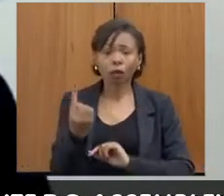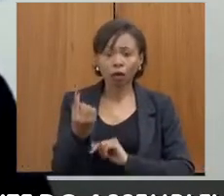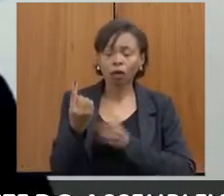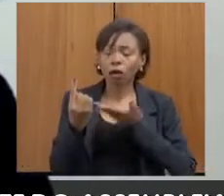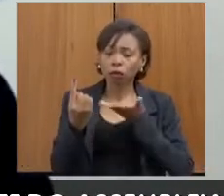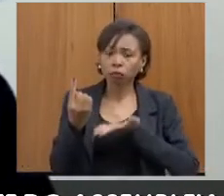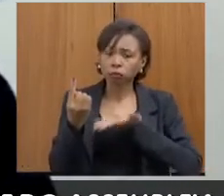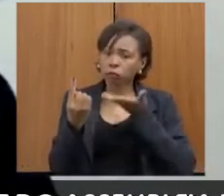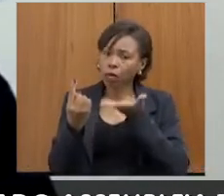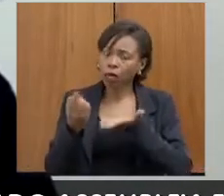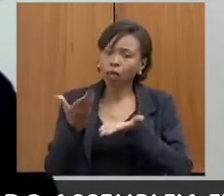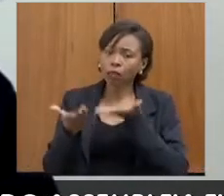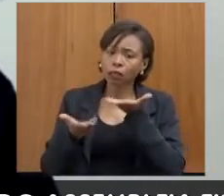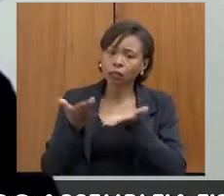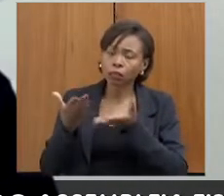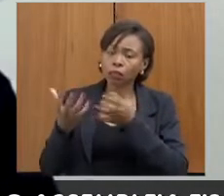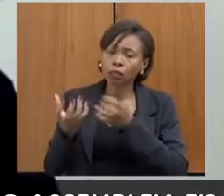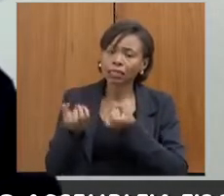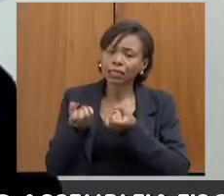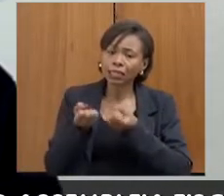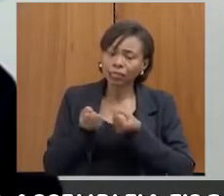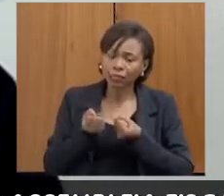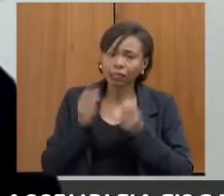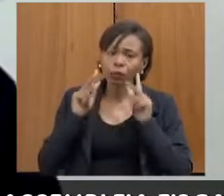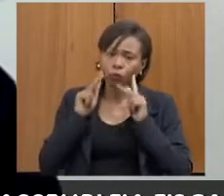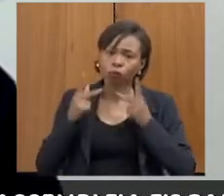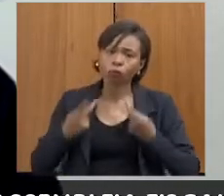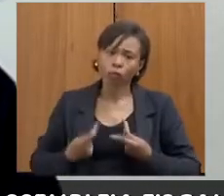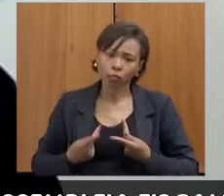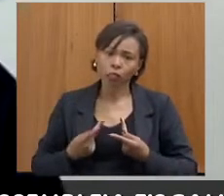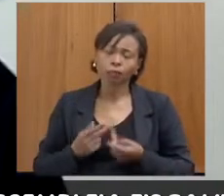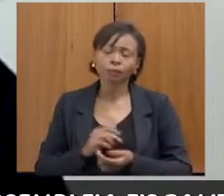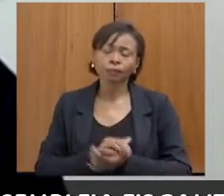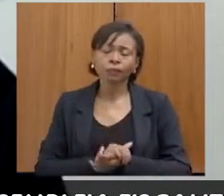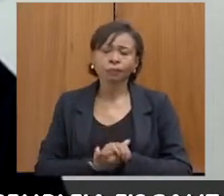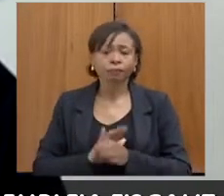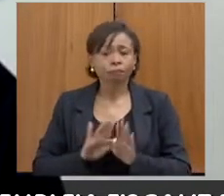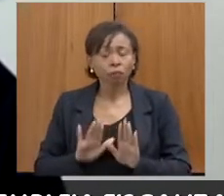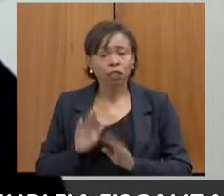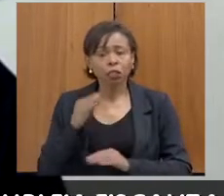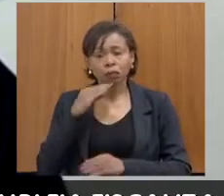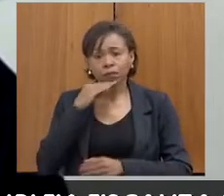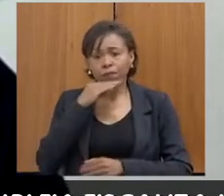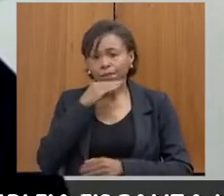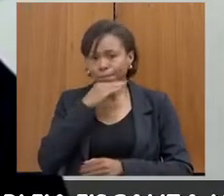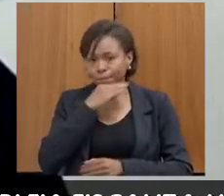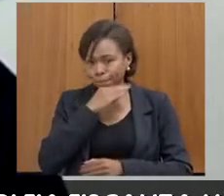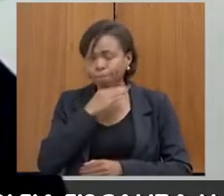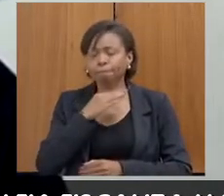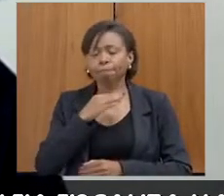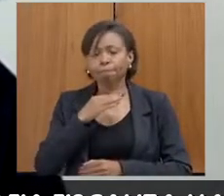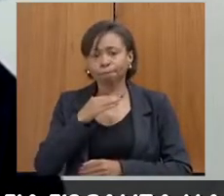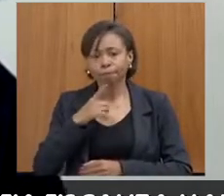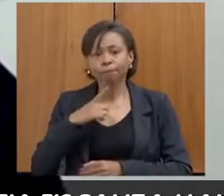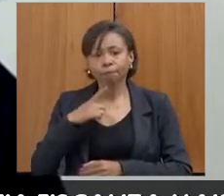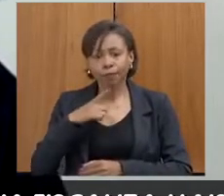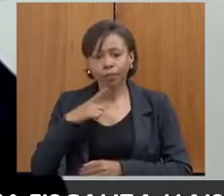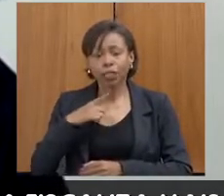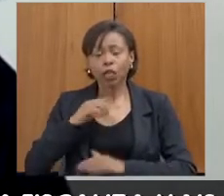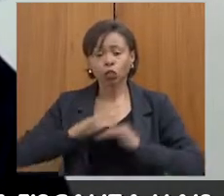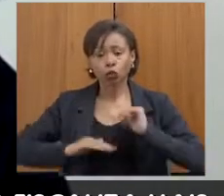doméstica e atendê-las de forma mais humanizada. Mas, assim, o que eu vejo mesmo é o esforço